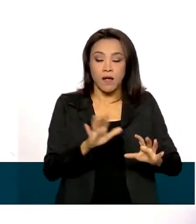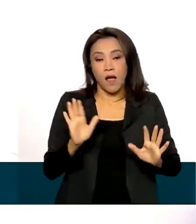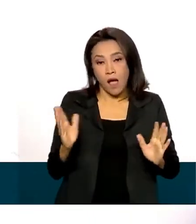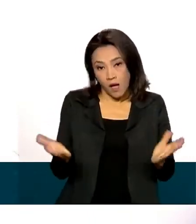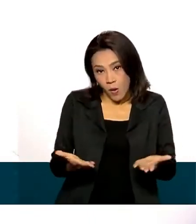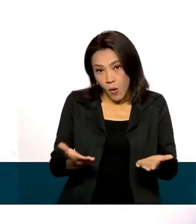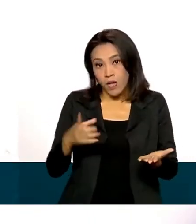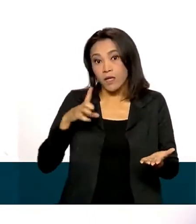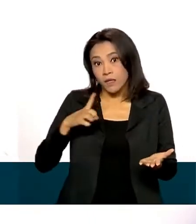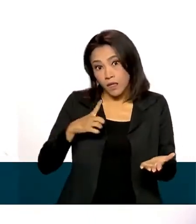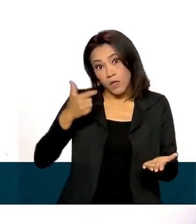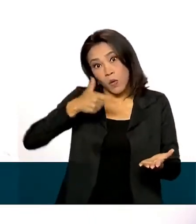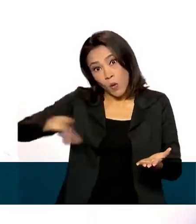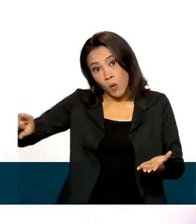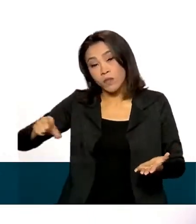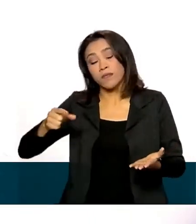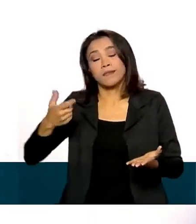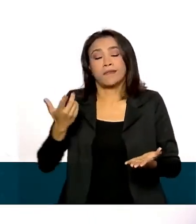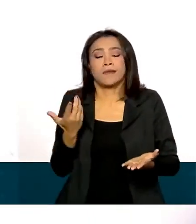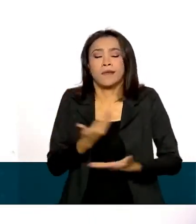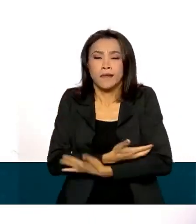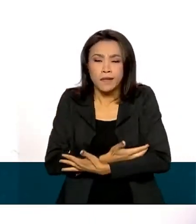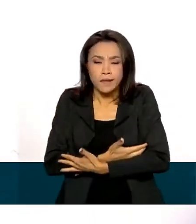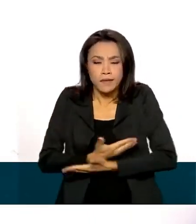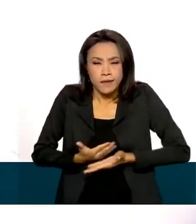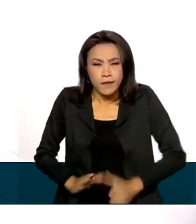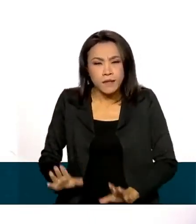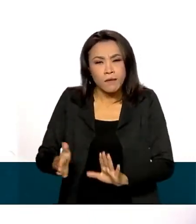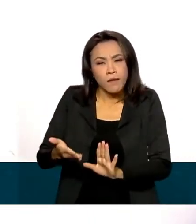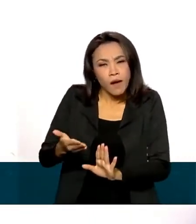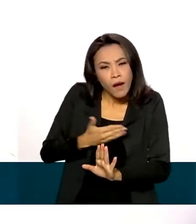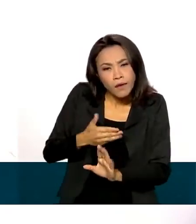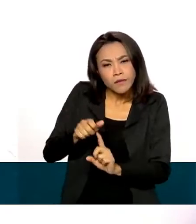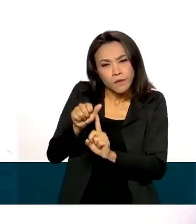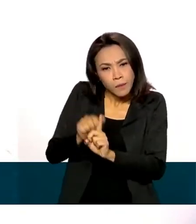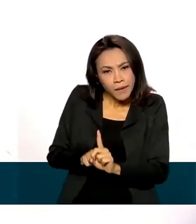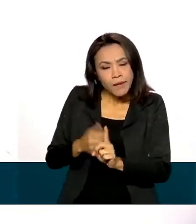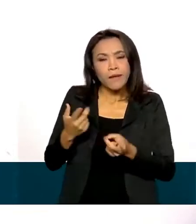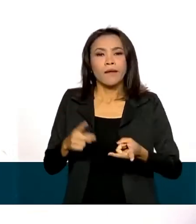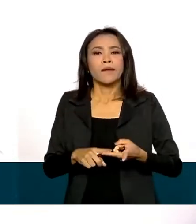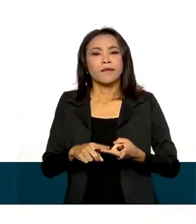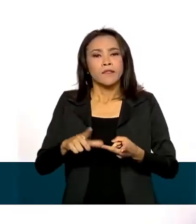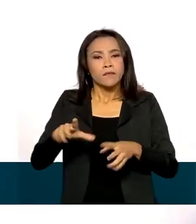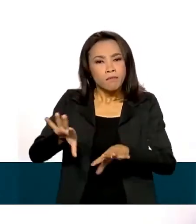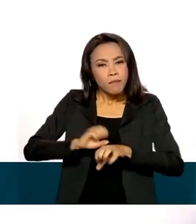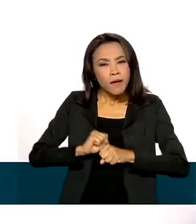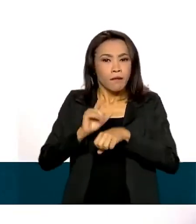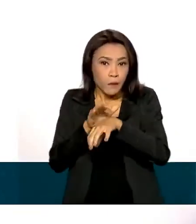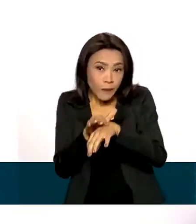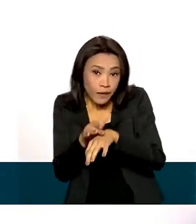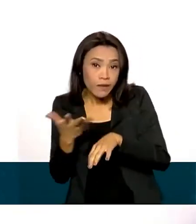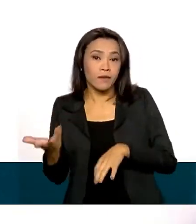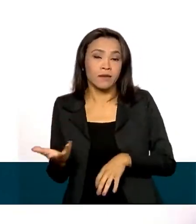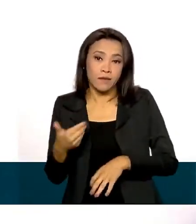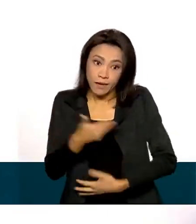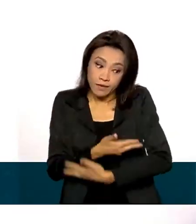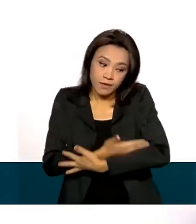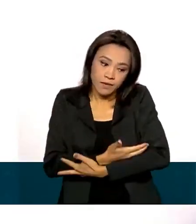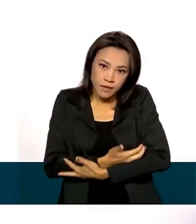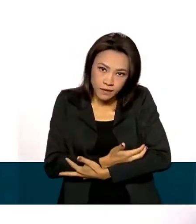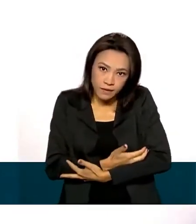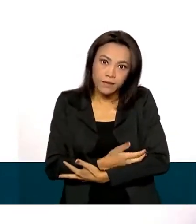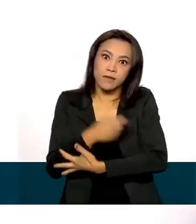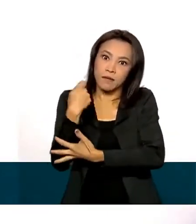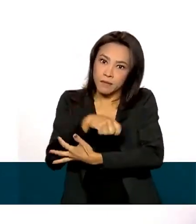casos que são crianças prematuras, tiveram alguma doença infectocontagiosa, aí a gente já faz um outro exame